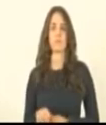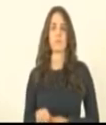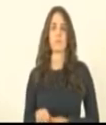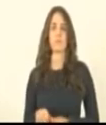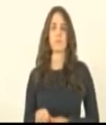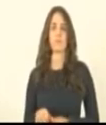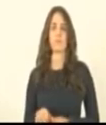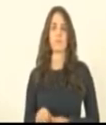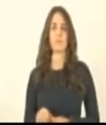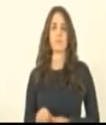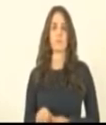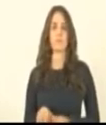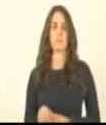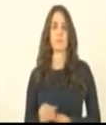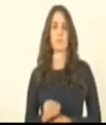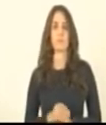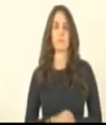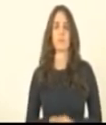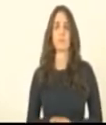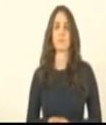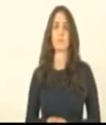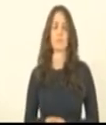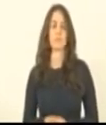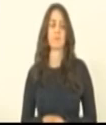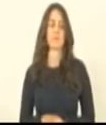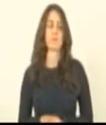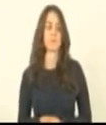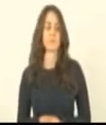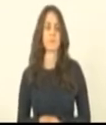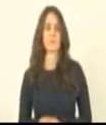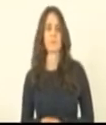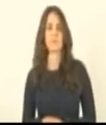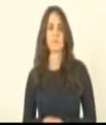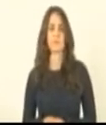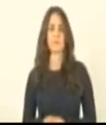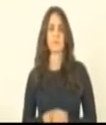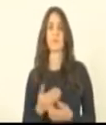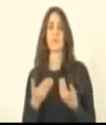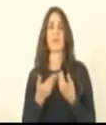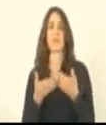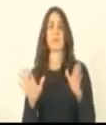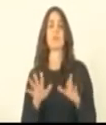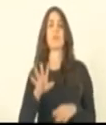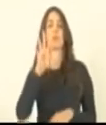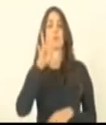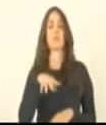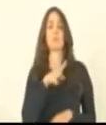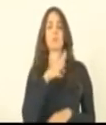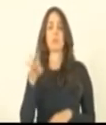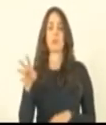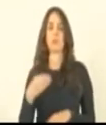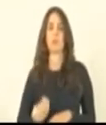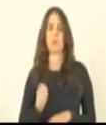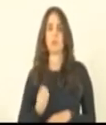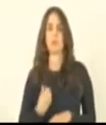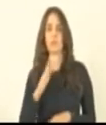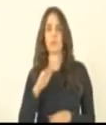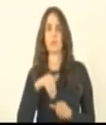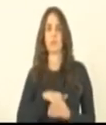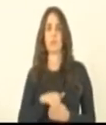Está aberto o painel. Está escrito no canto registrar voto.